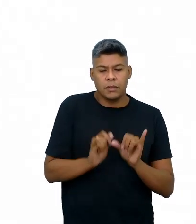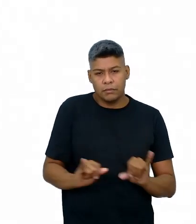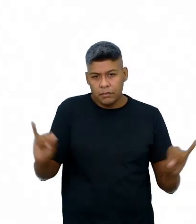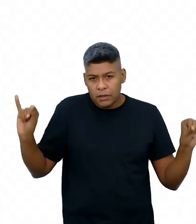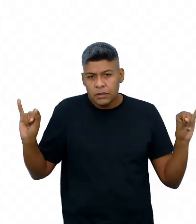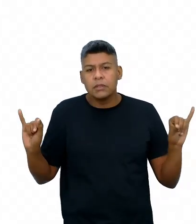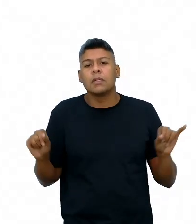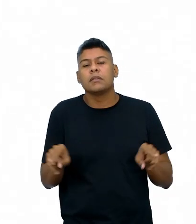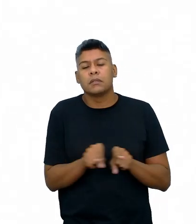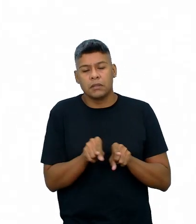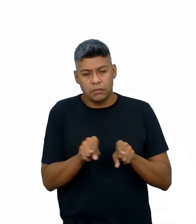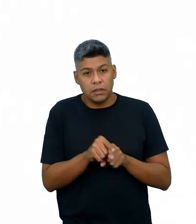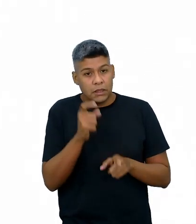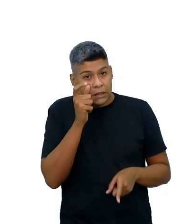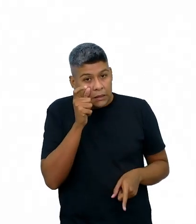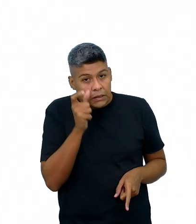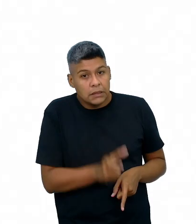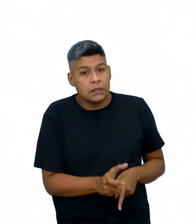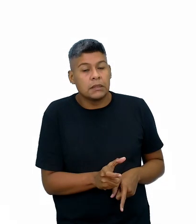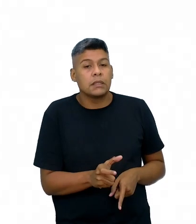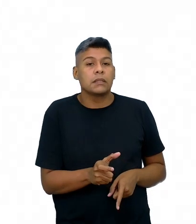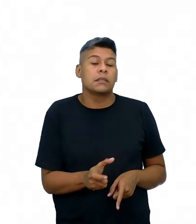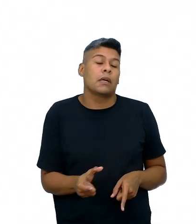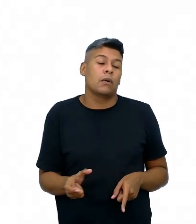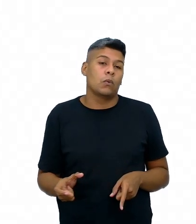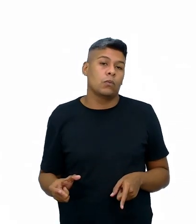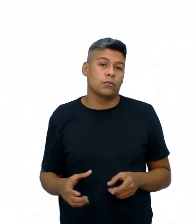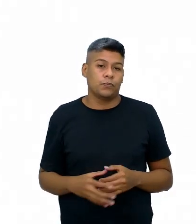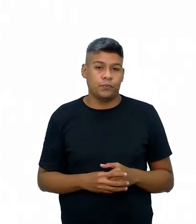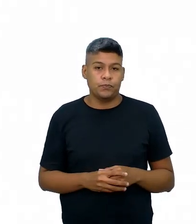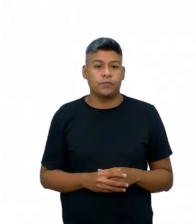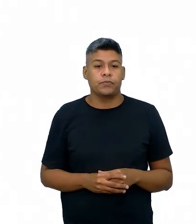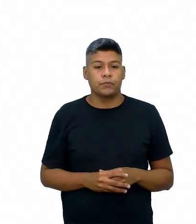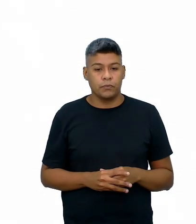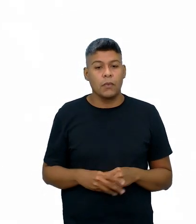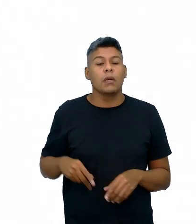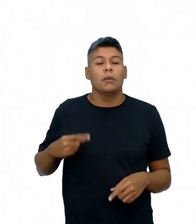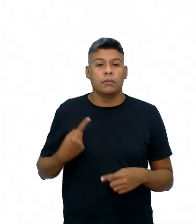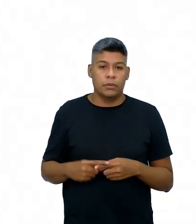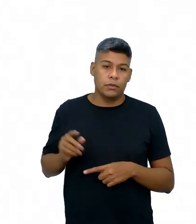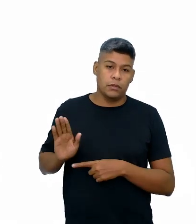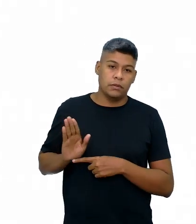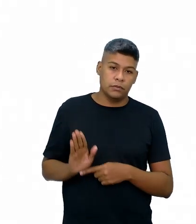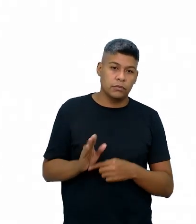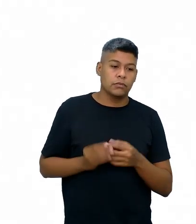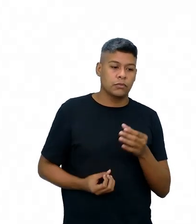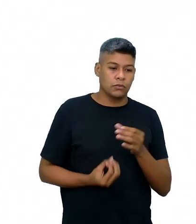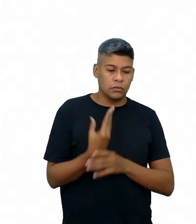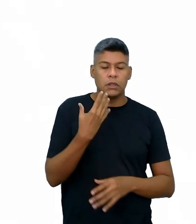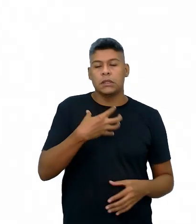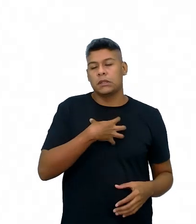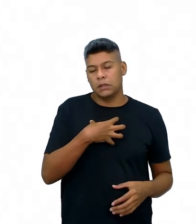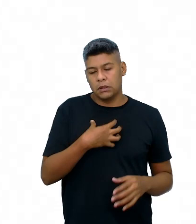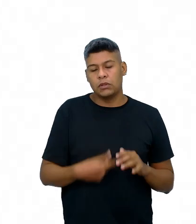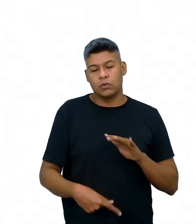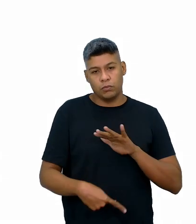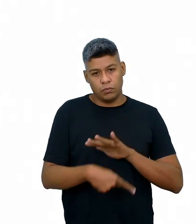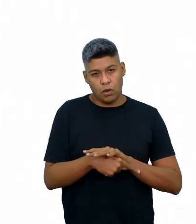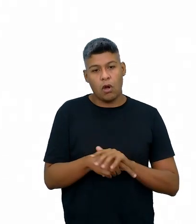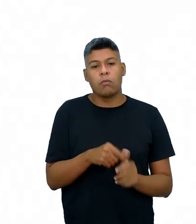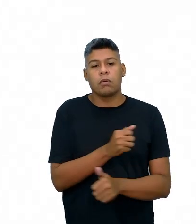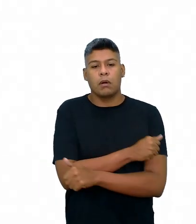notícia, mas as intencionalidades dessa mídia jornalística, né? Porque contribui para a construção de sentidos pelos